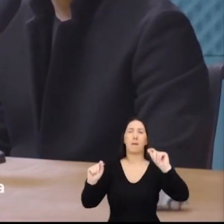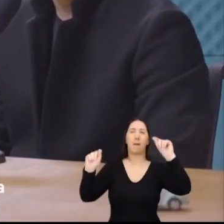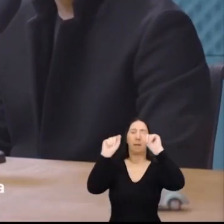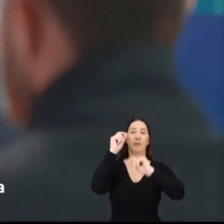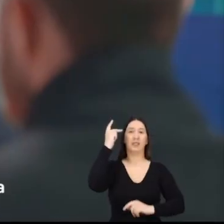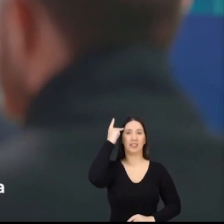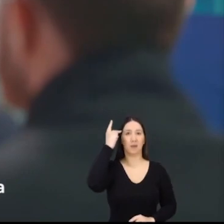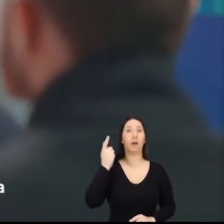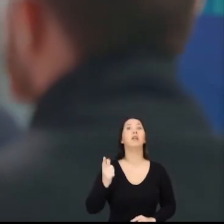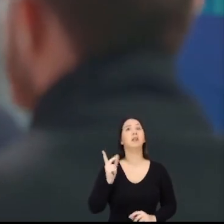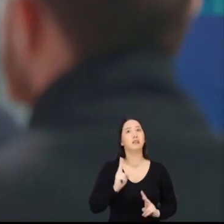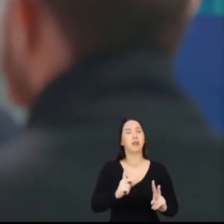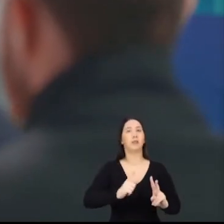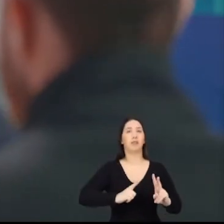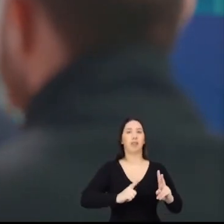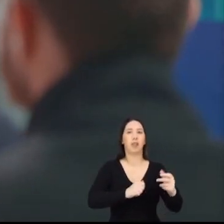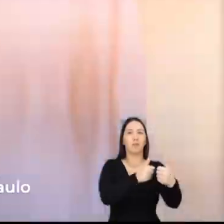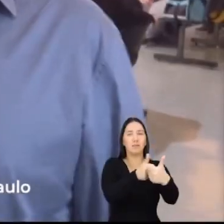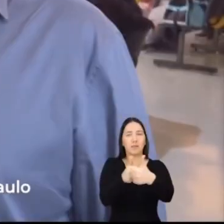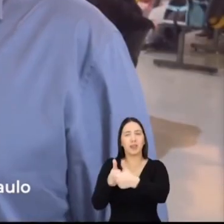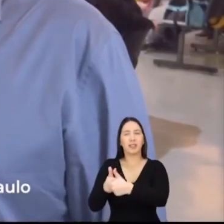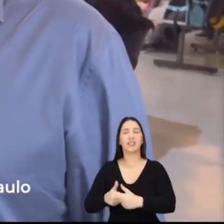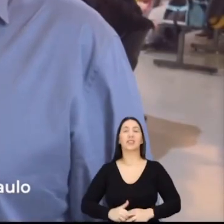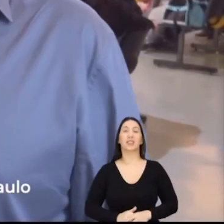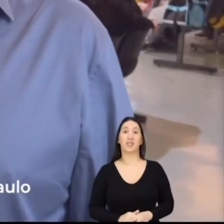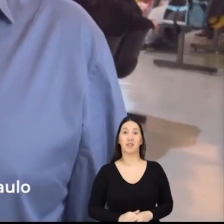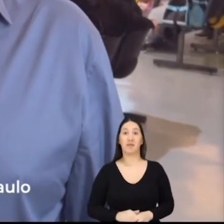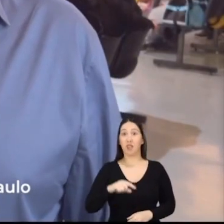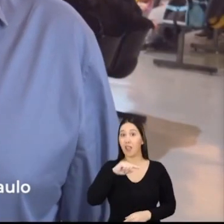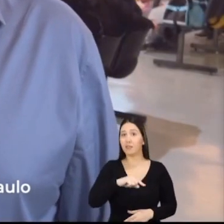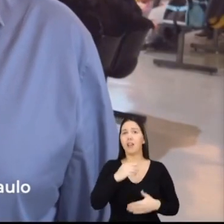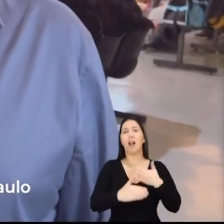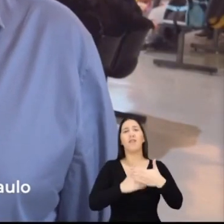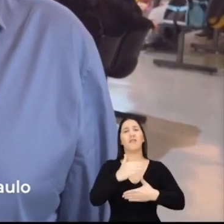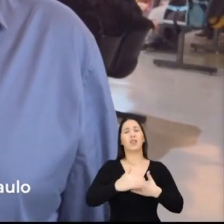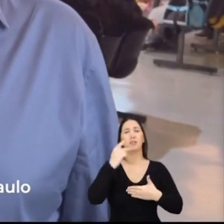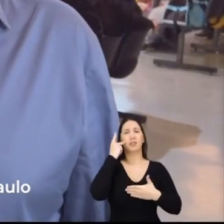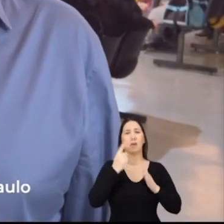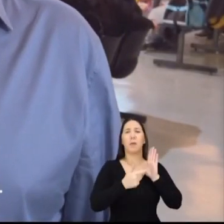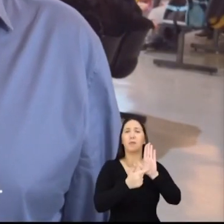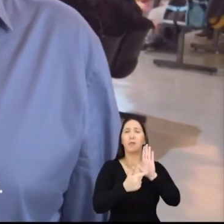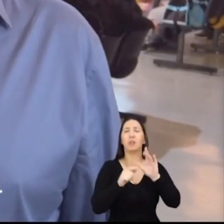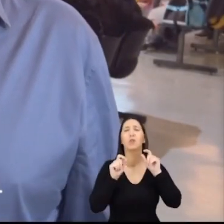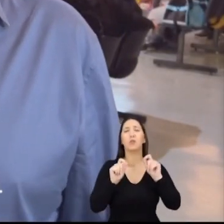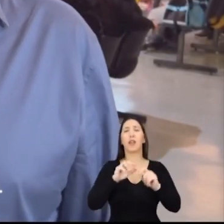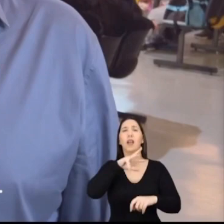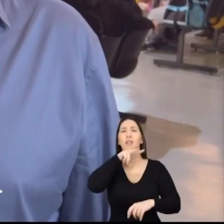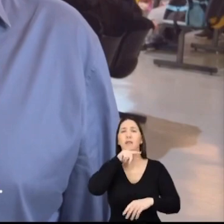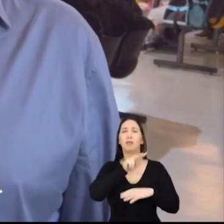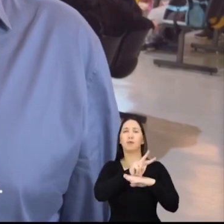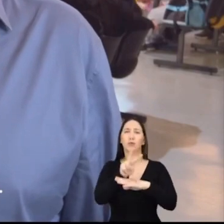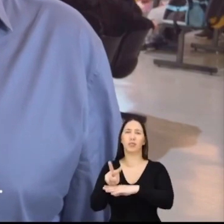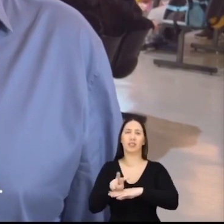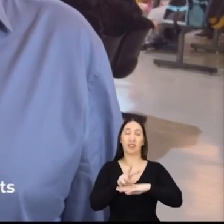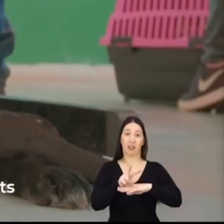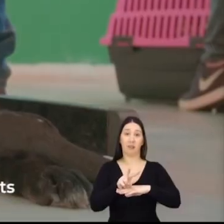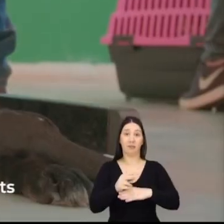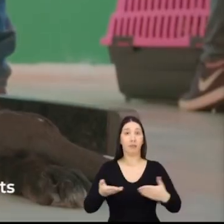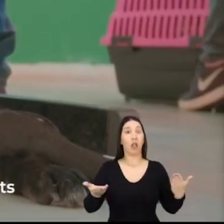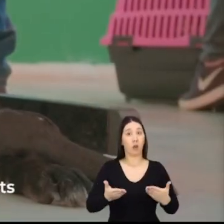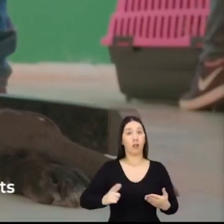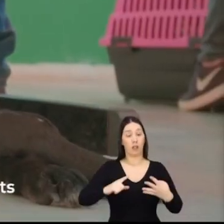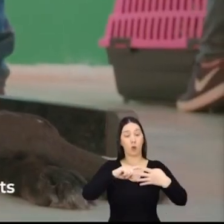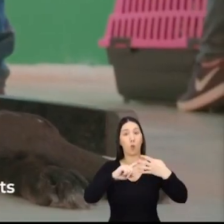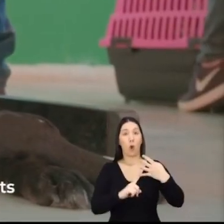vai ter uma clínica sempre próxima da demanda. Esse aqui é mais um dos avanços de São Paulo no cuidado com os animais domésticos.